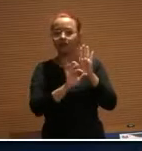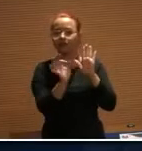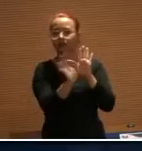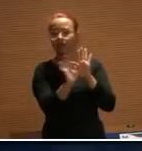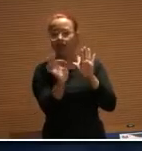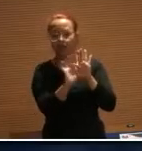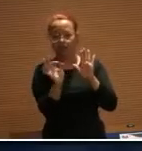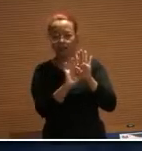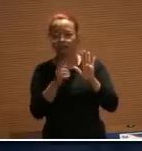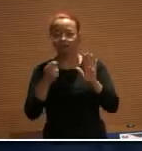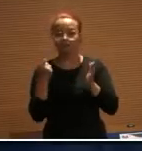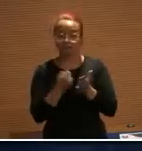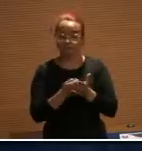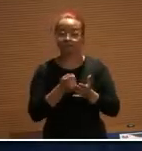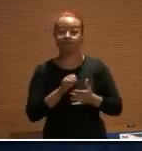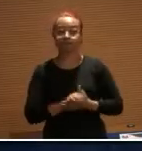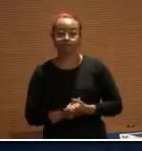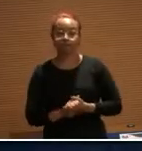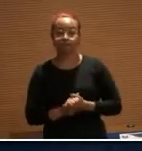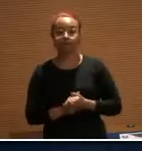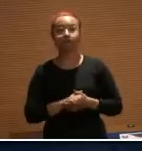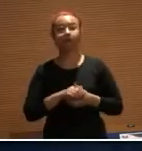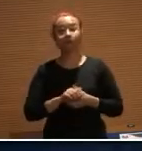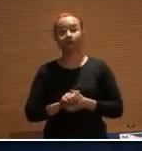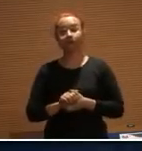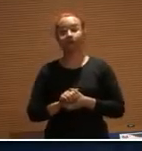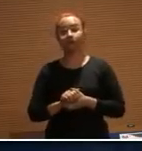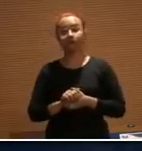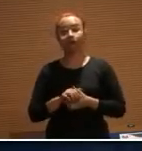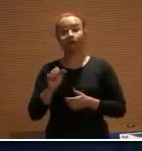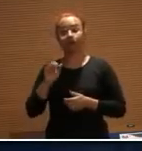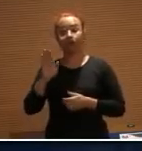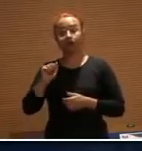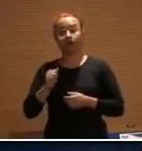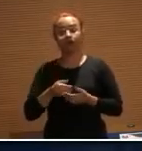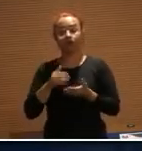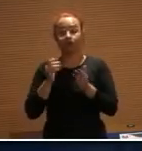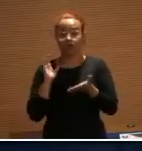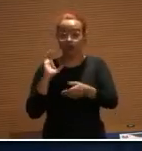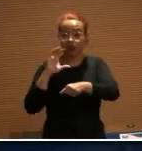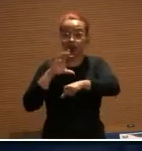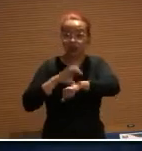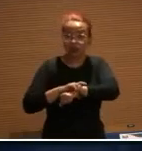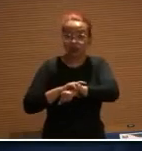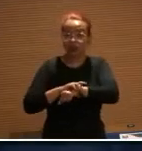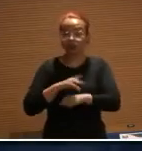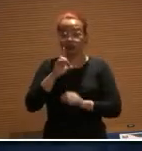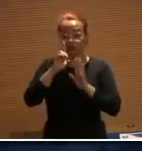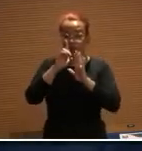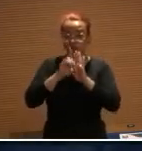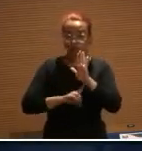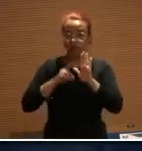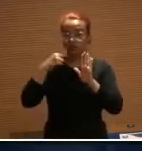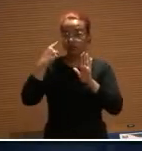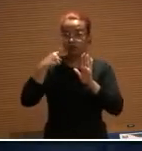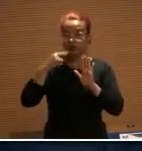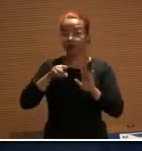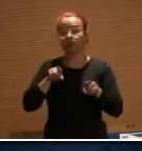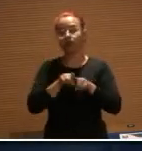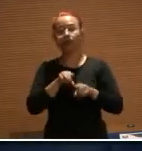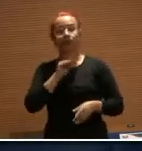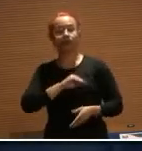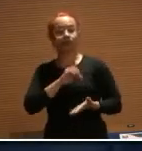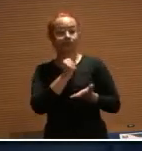O Estatuto da OAB trata do direito de espaço do advogado contratado na condição de empregado. Também denominado o advogado assalariado.